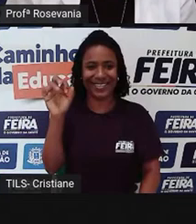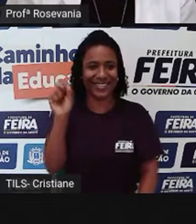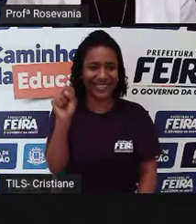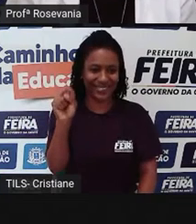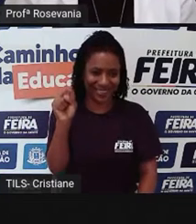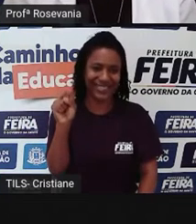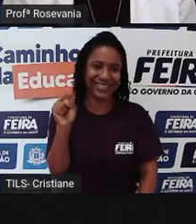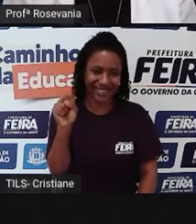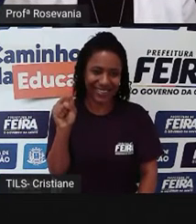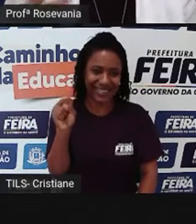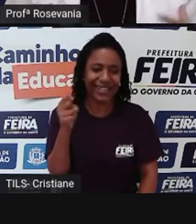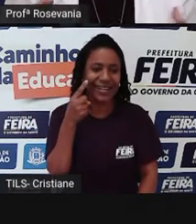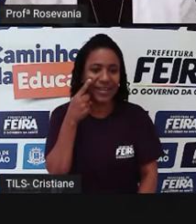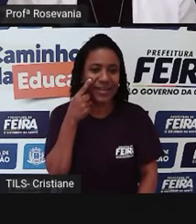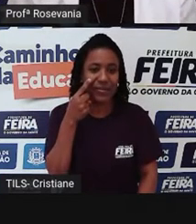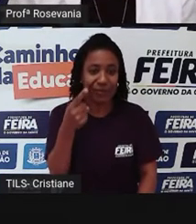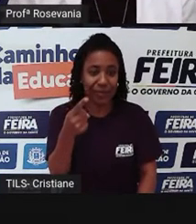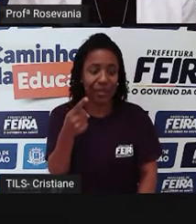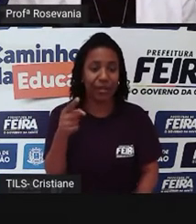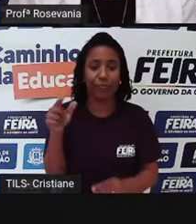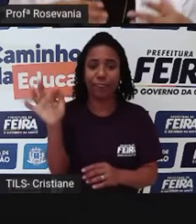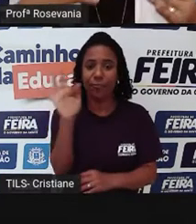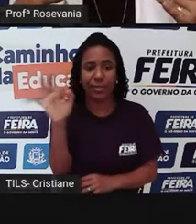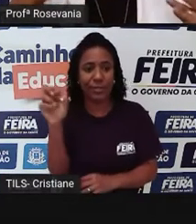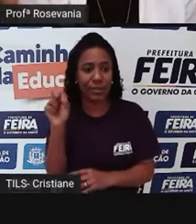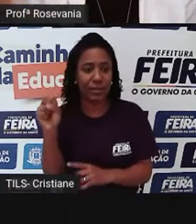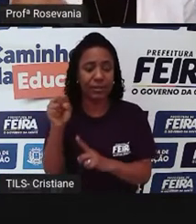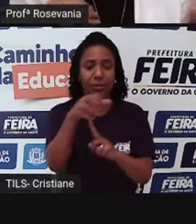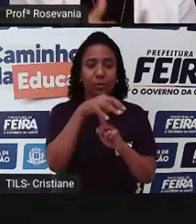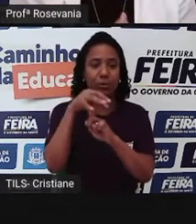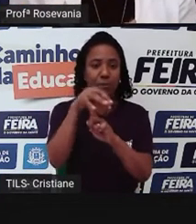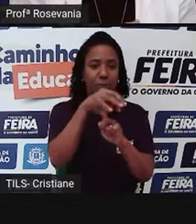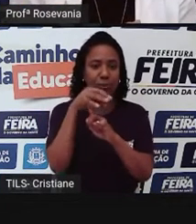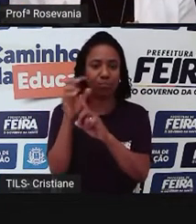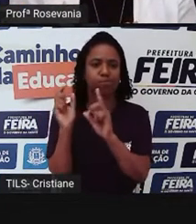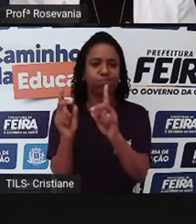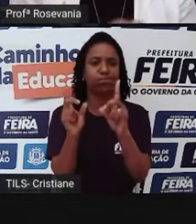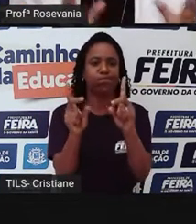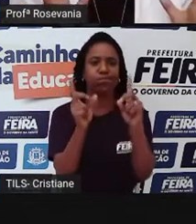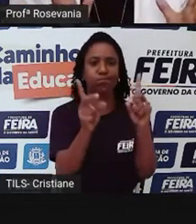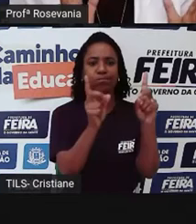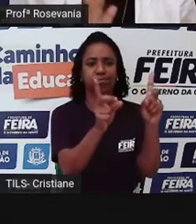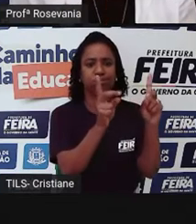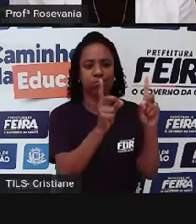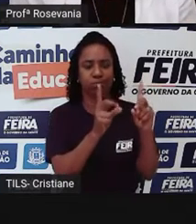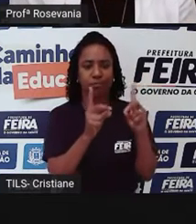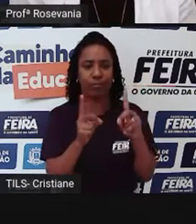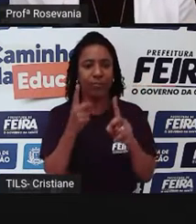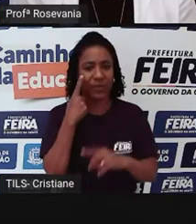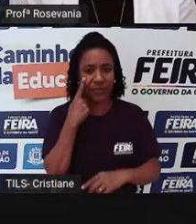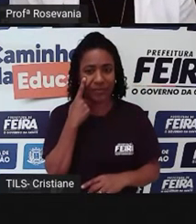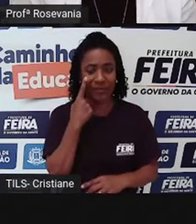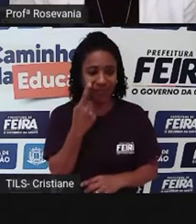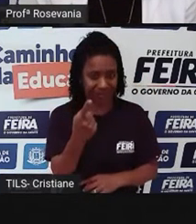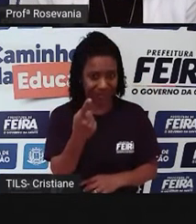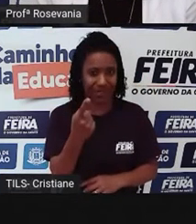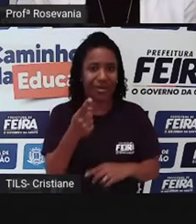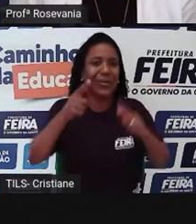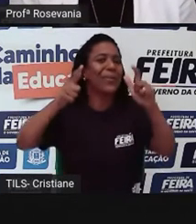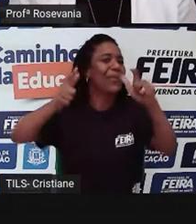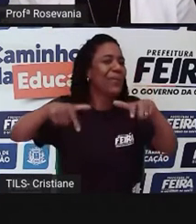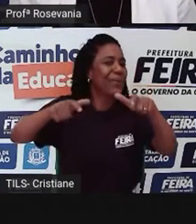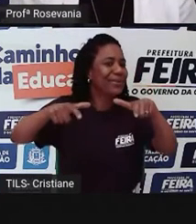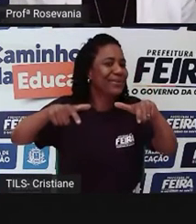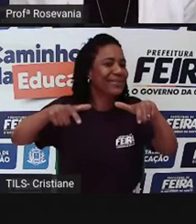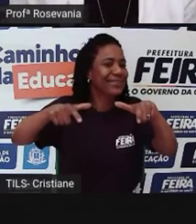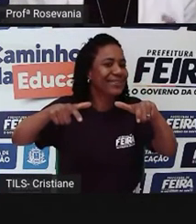Santana, né, mais precisamente, ela, nesse local aí, eu não sei se vocês estão conseguindo, né, descobrir onde é que